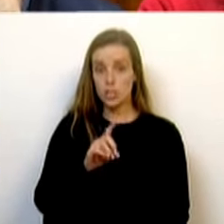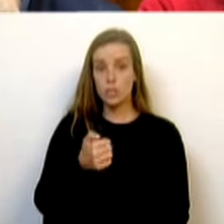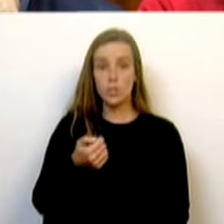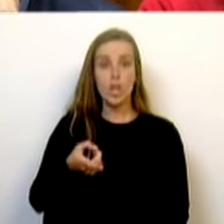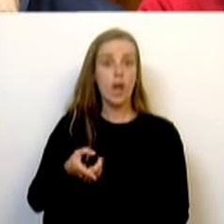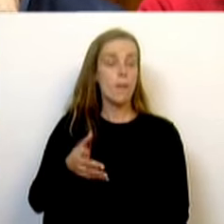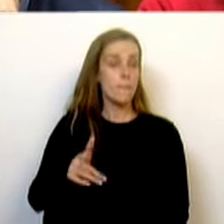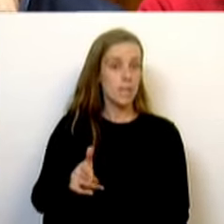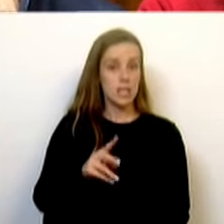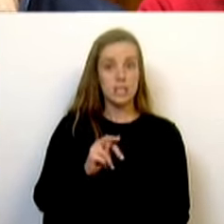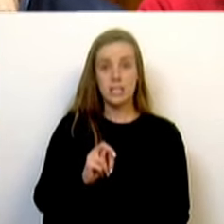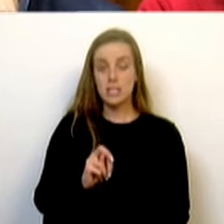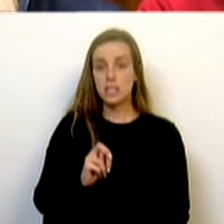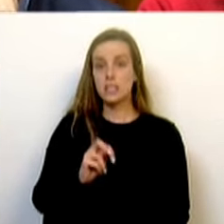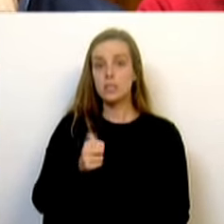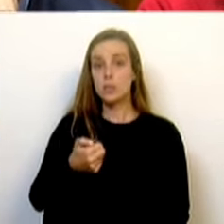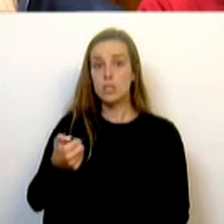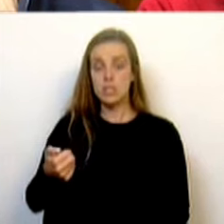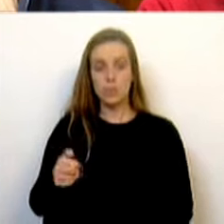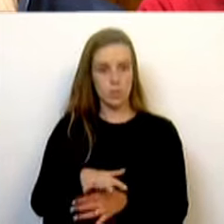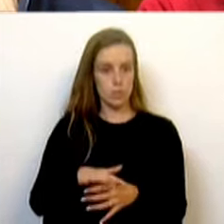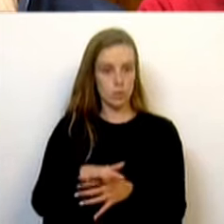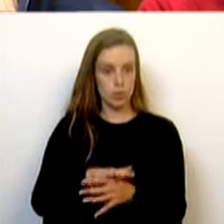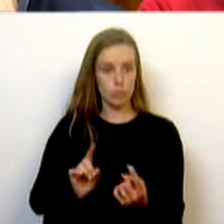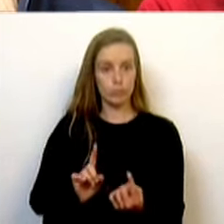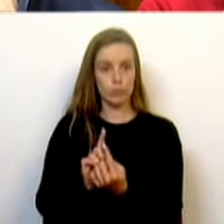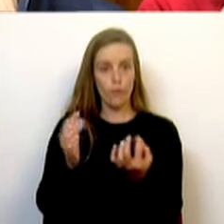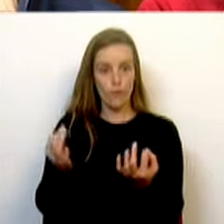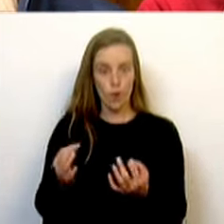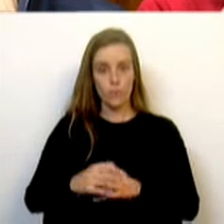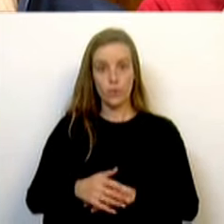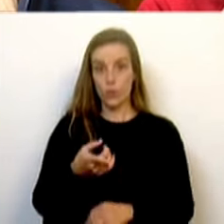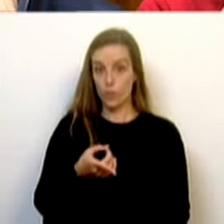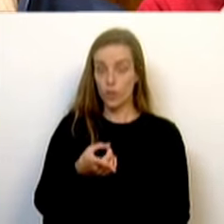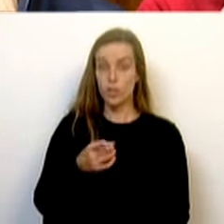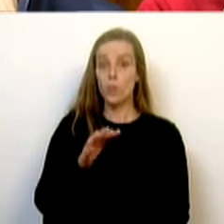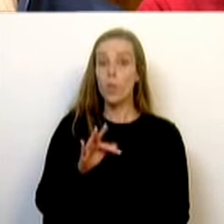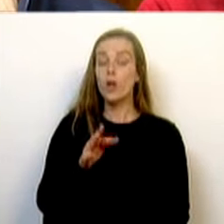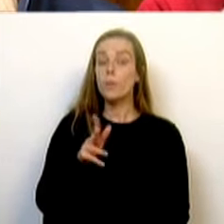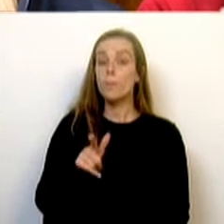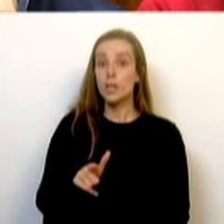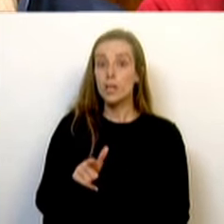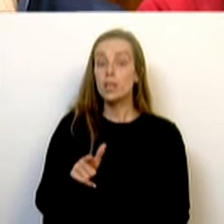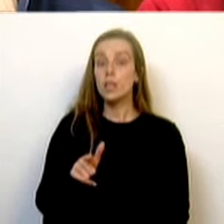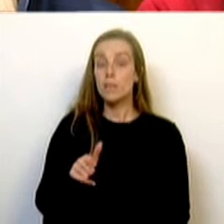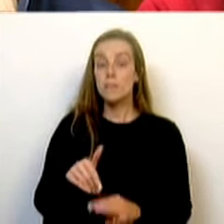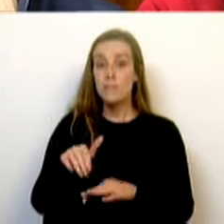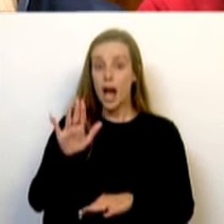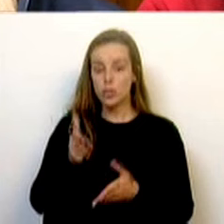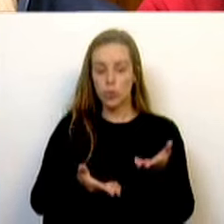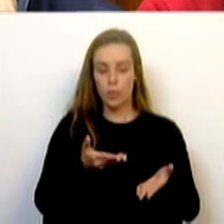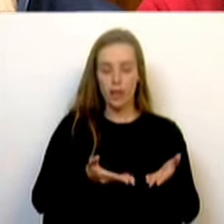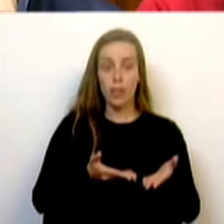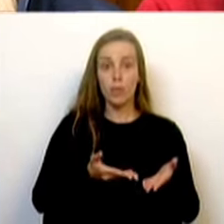.355 situações, mais 94.000 que o acumulado até setembro de